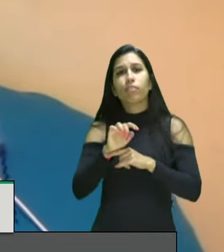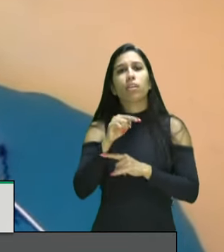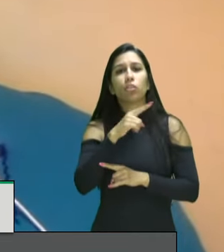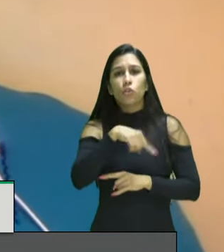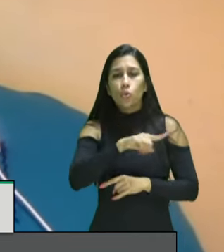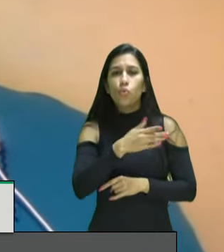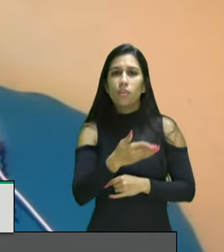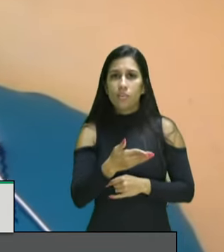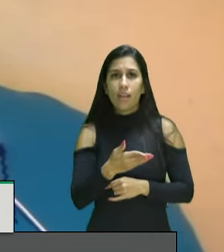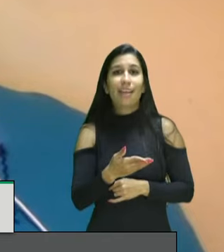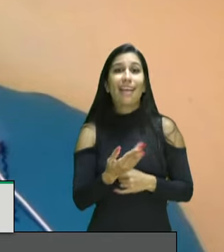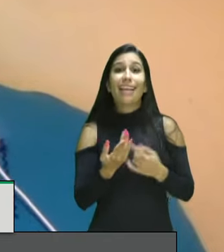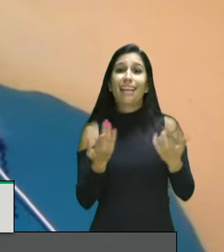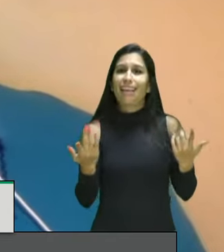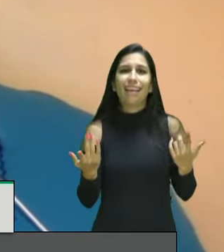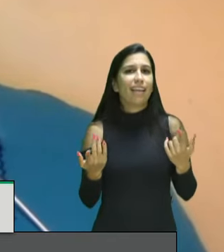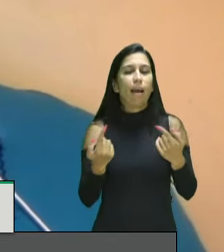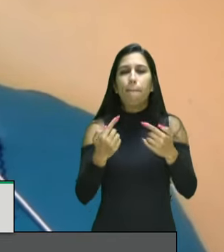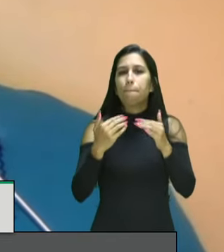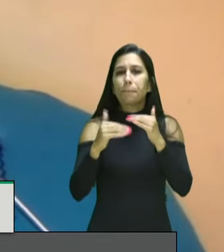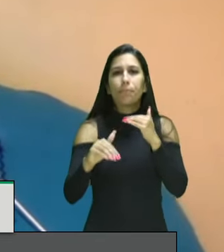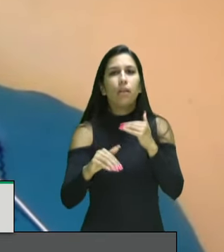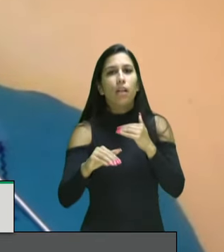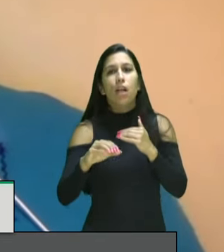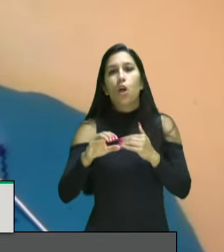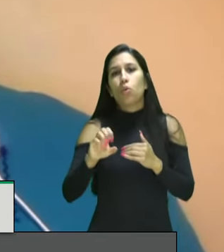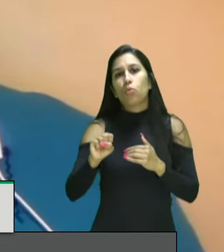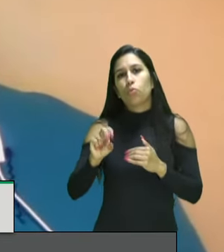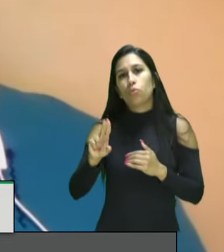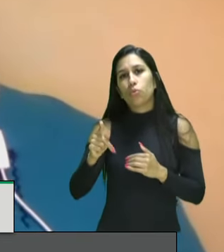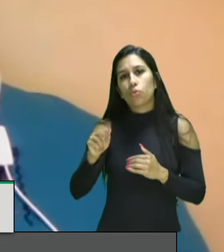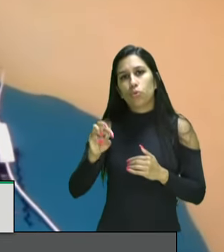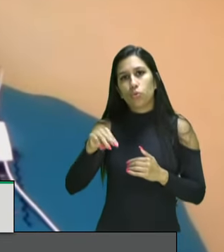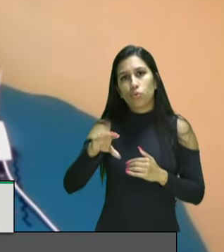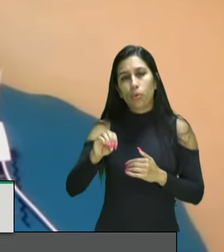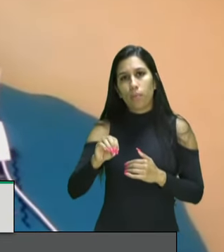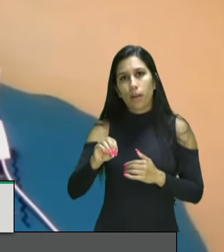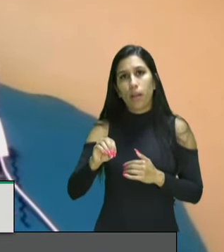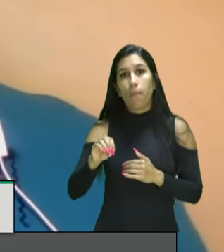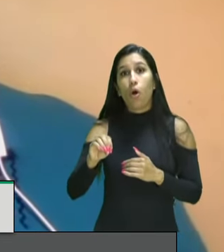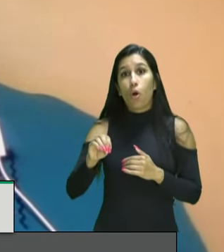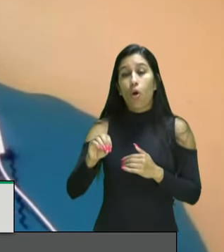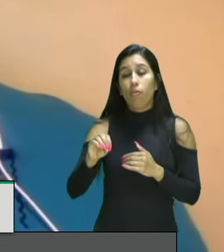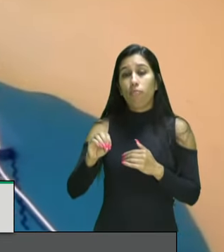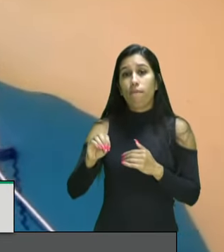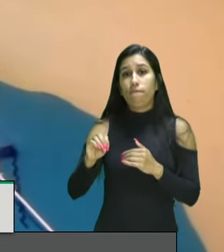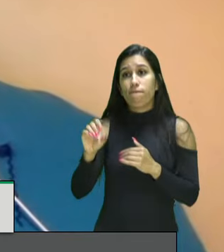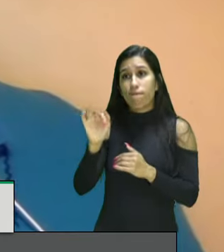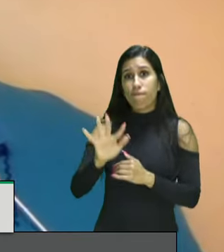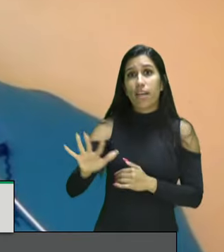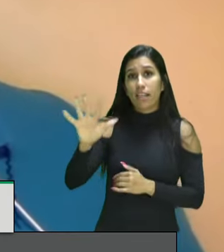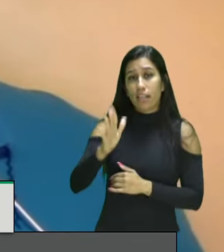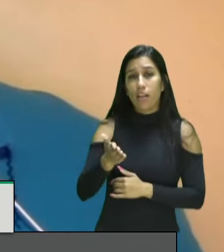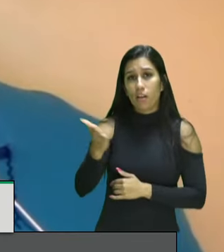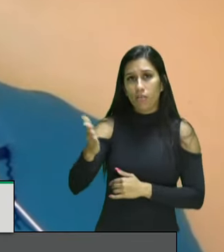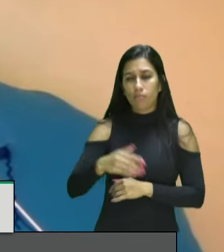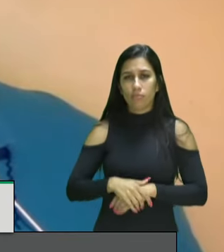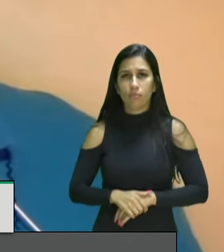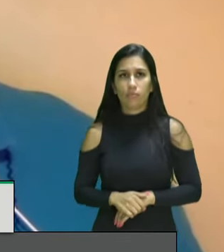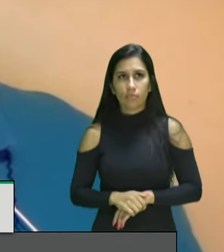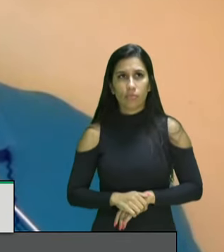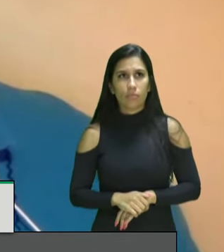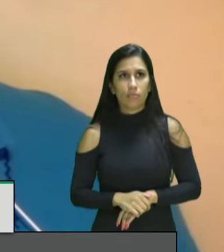do Supremo Tribunal Federal em atendimento a DPF 365 que foi pedida solicitada pelo Partido